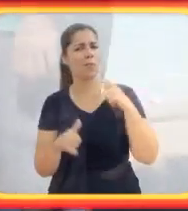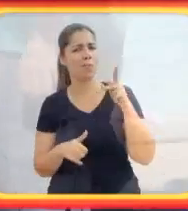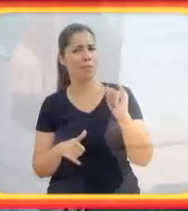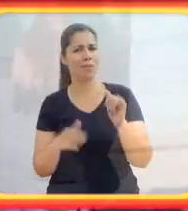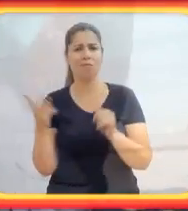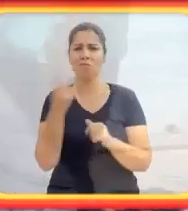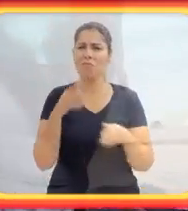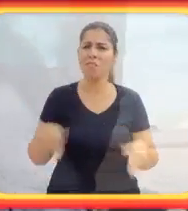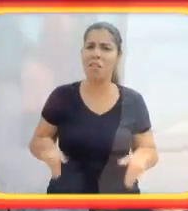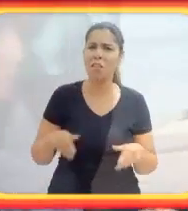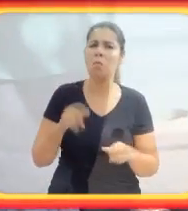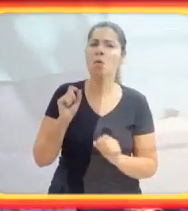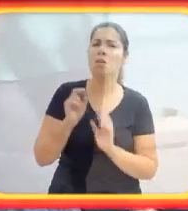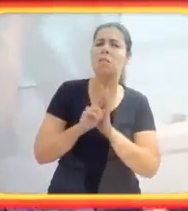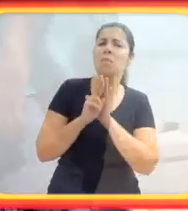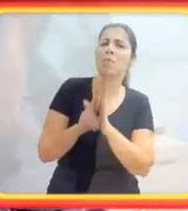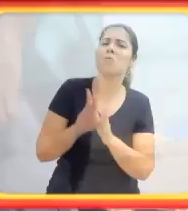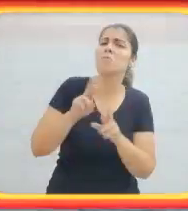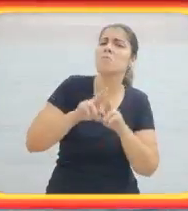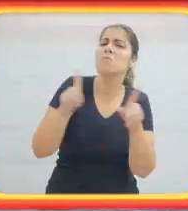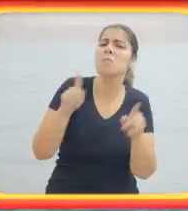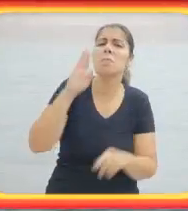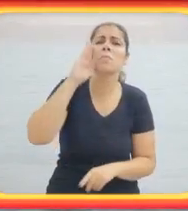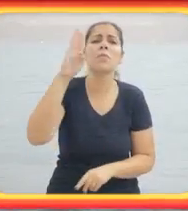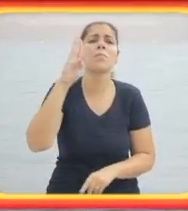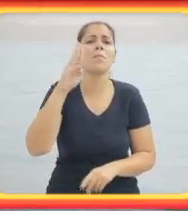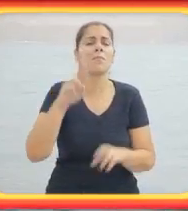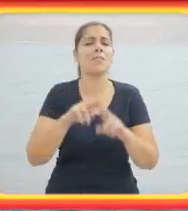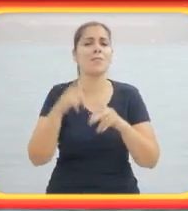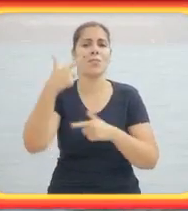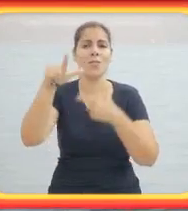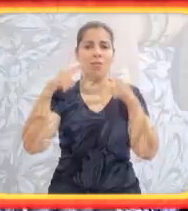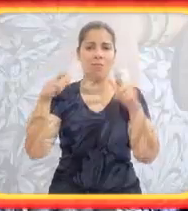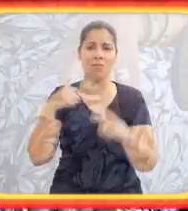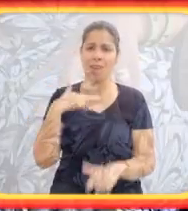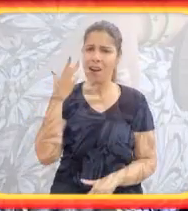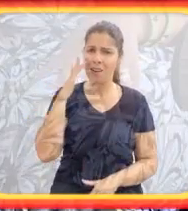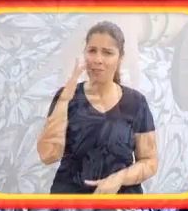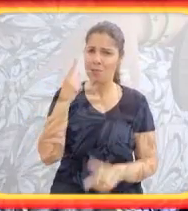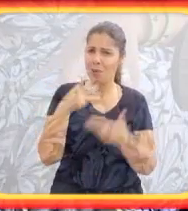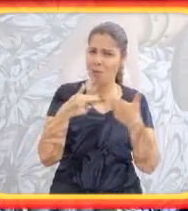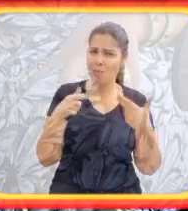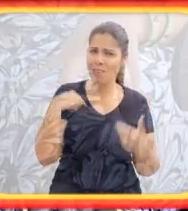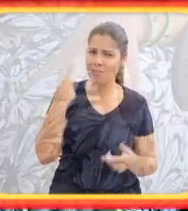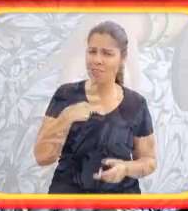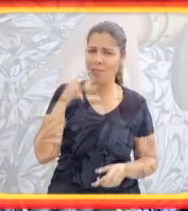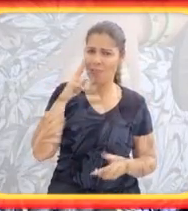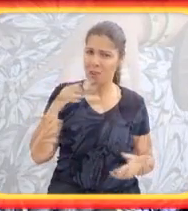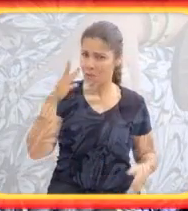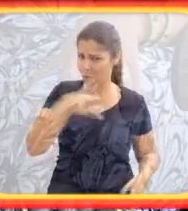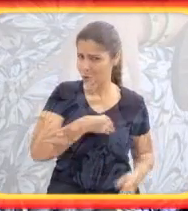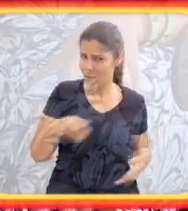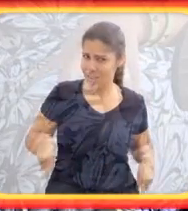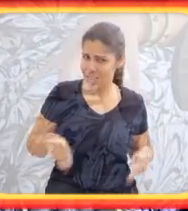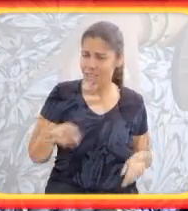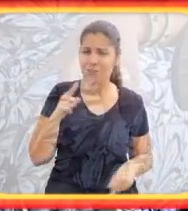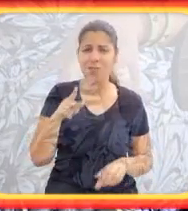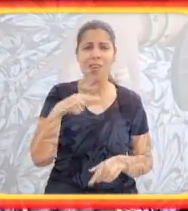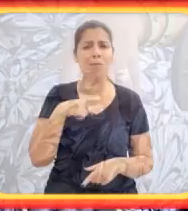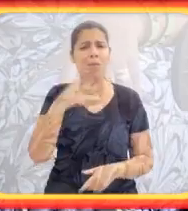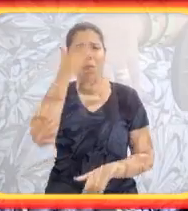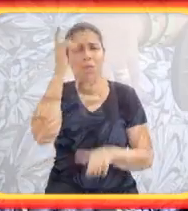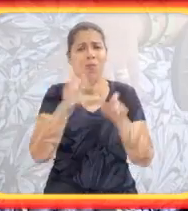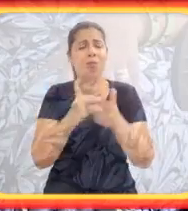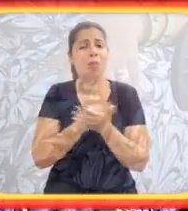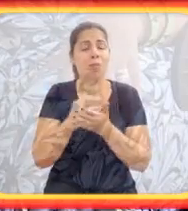cadeirante, representavam uma diferença. E principalmente uma diferença para os outros. Eu acho que uma das coisas que a gente vê como filho de cadeirante é